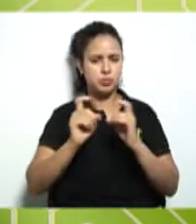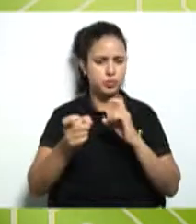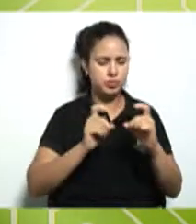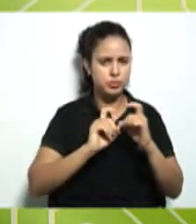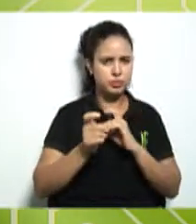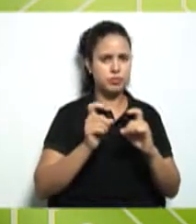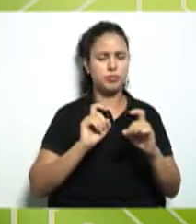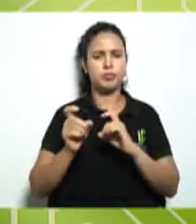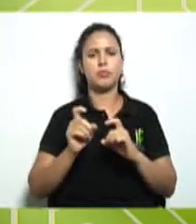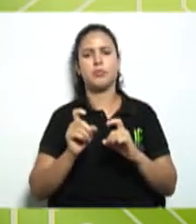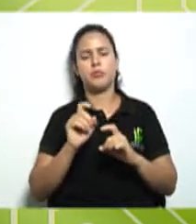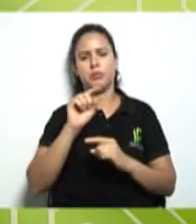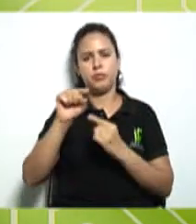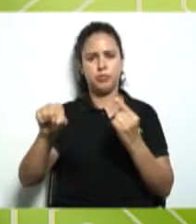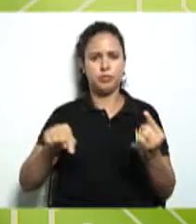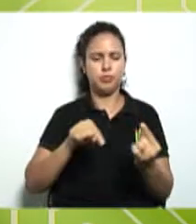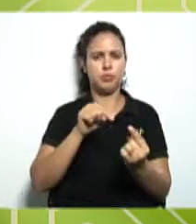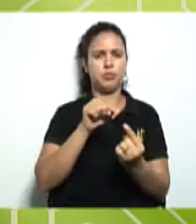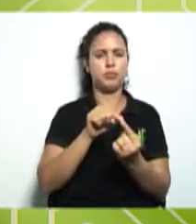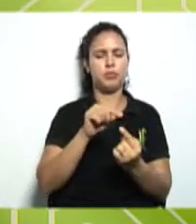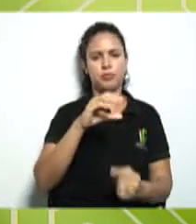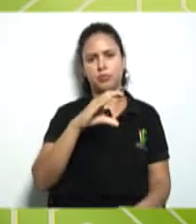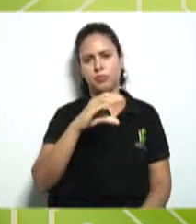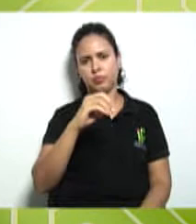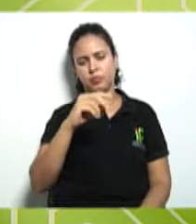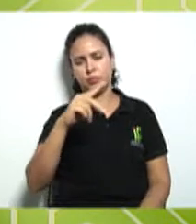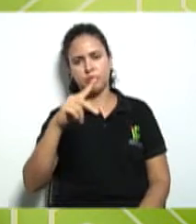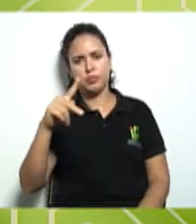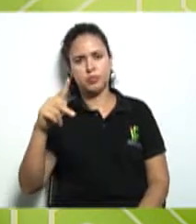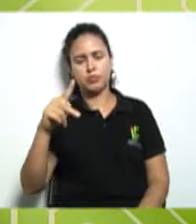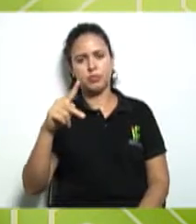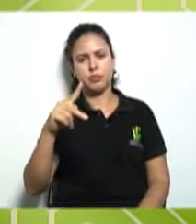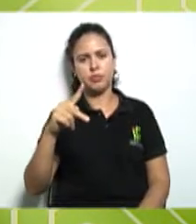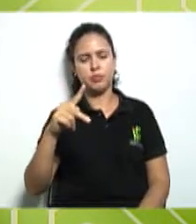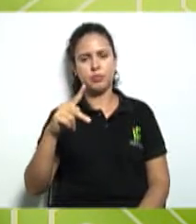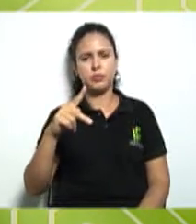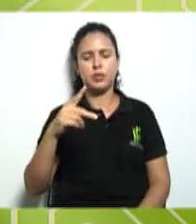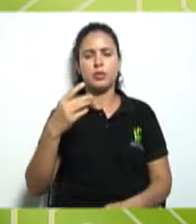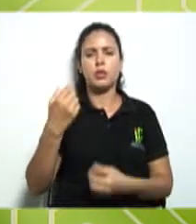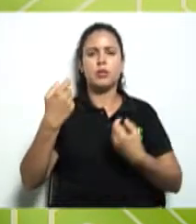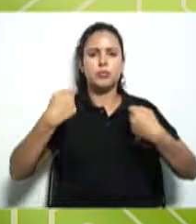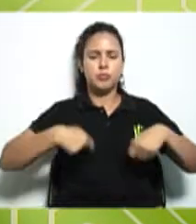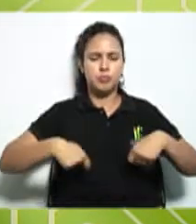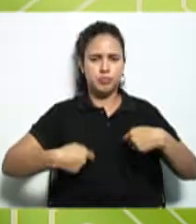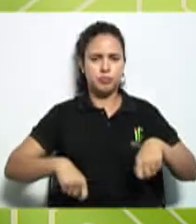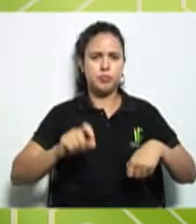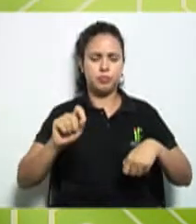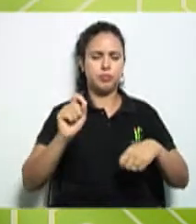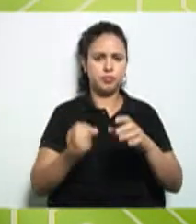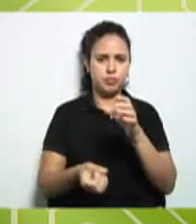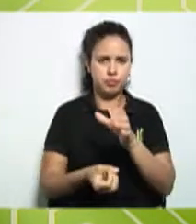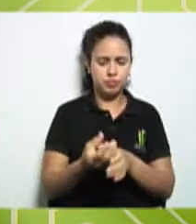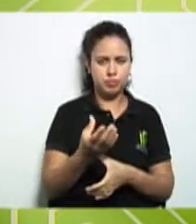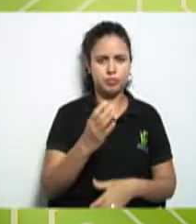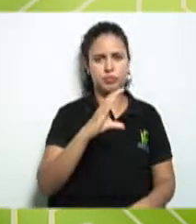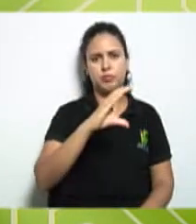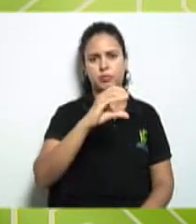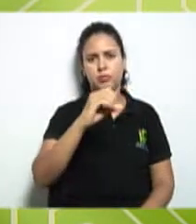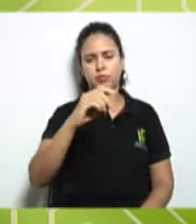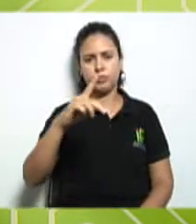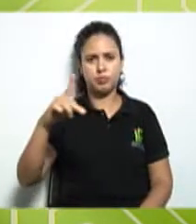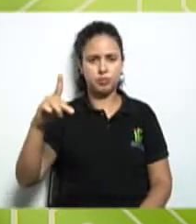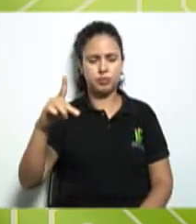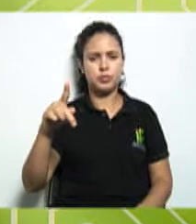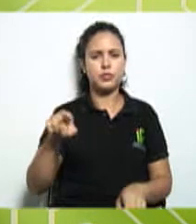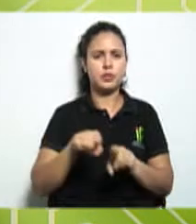objetivos dessa cooperativa, o que será necessário para essa cooperativa e qual